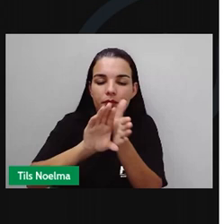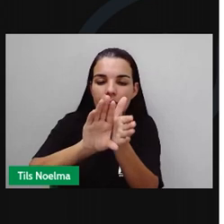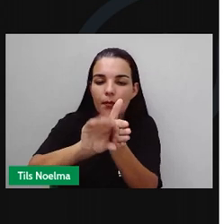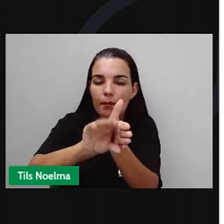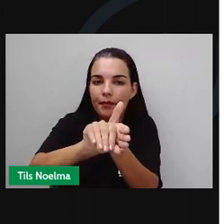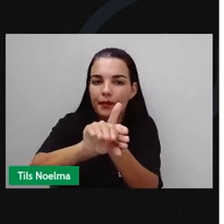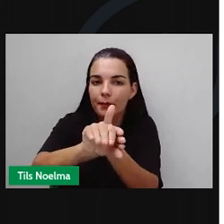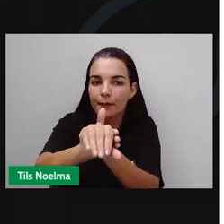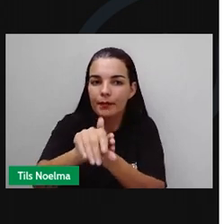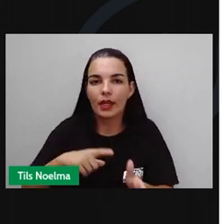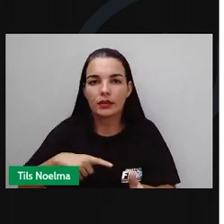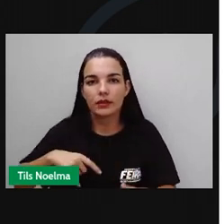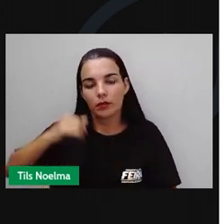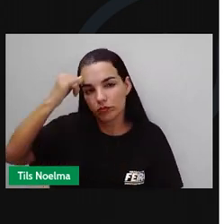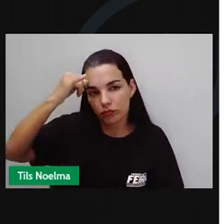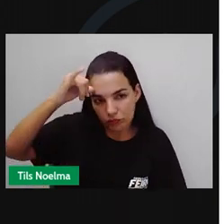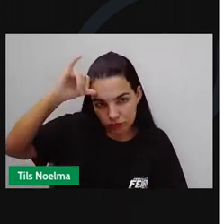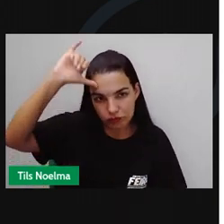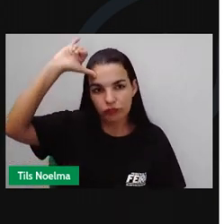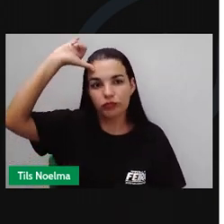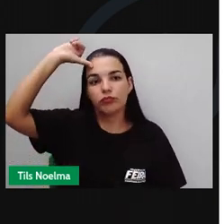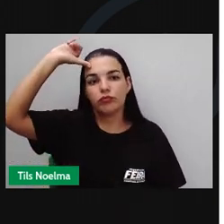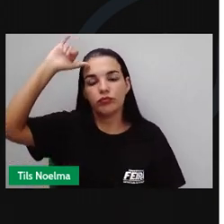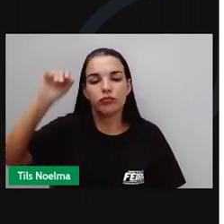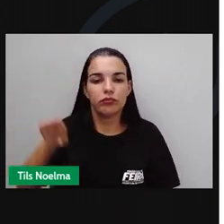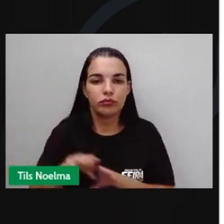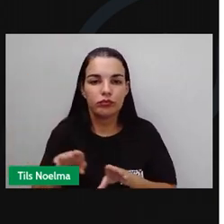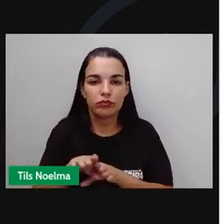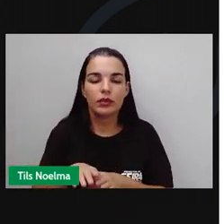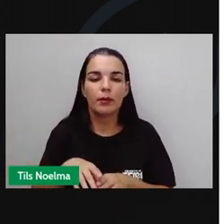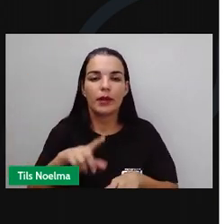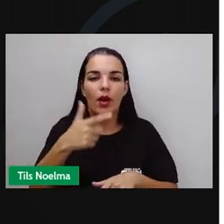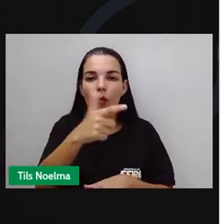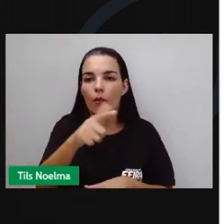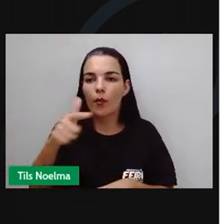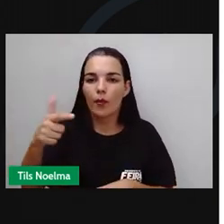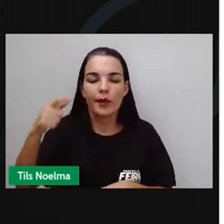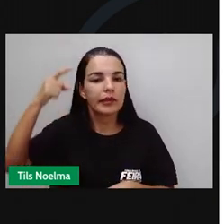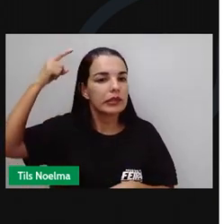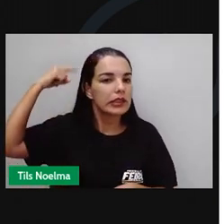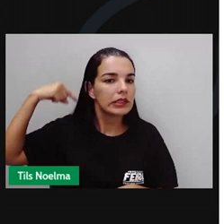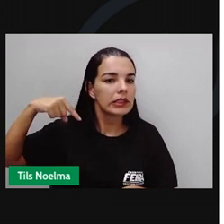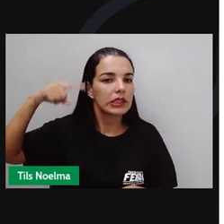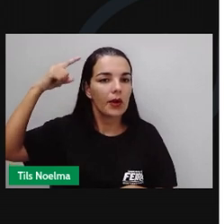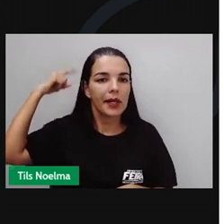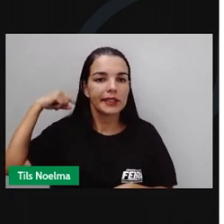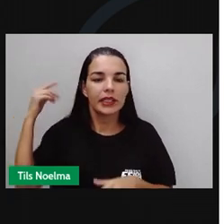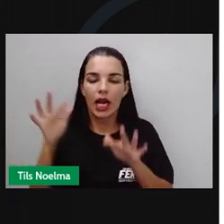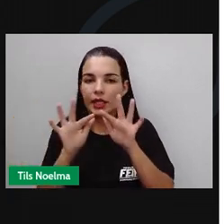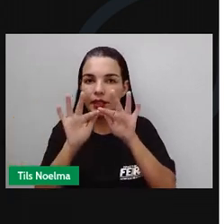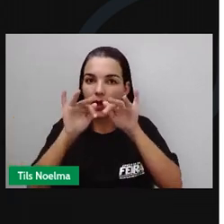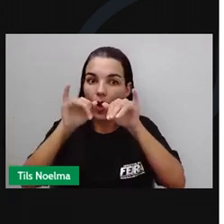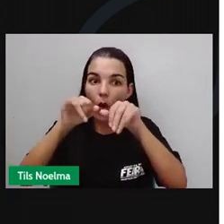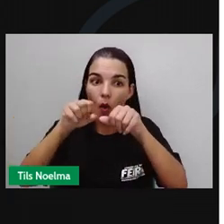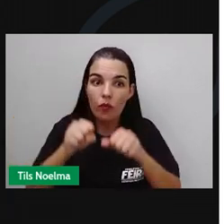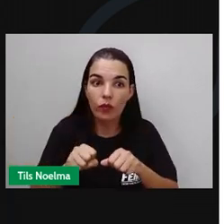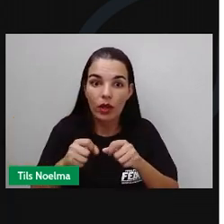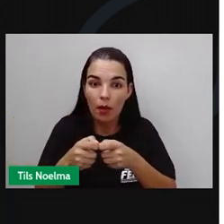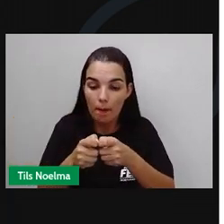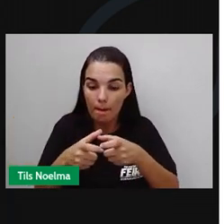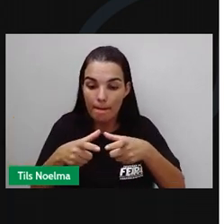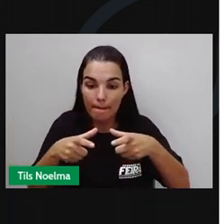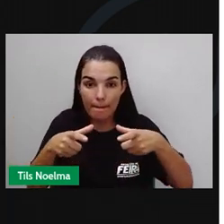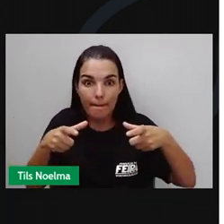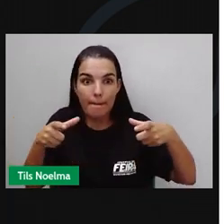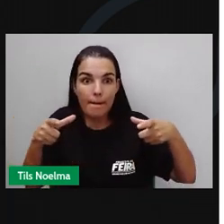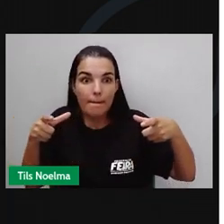encontrada dentro de vacas, cabras e alguns outros mamíferos, para ajudar no processo. Por fim, esses aglomerados se tornam maiores.